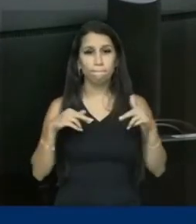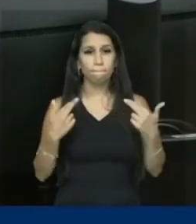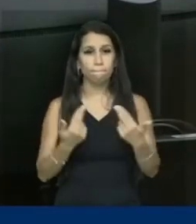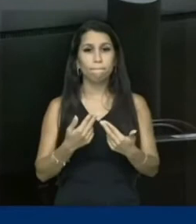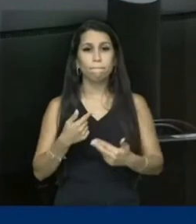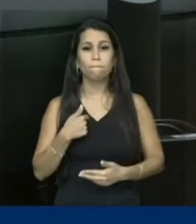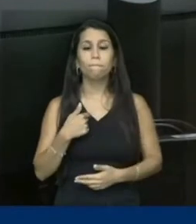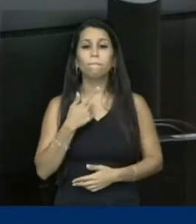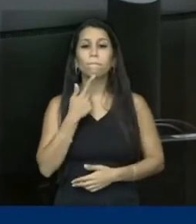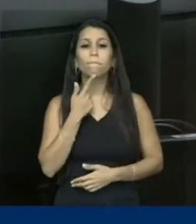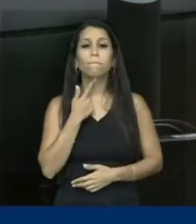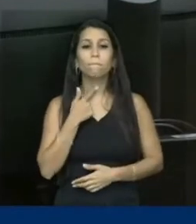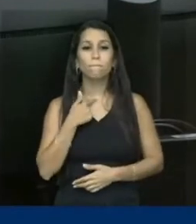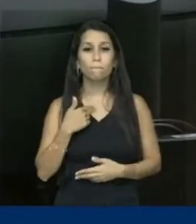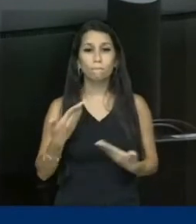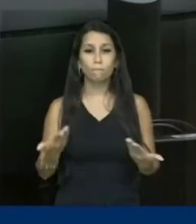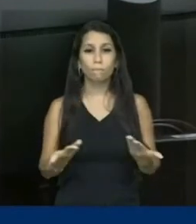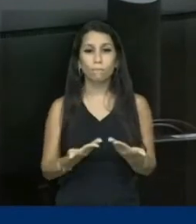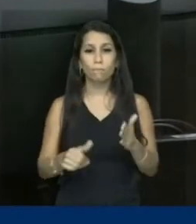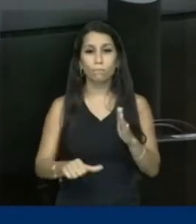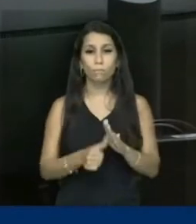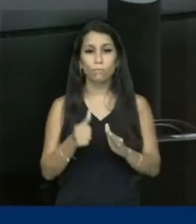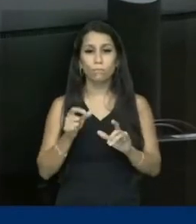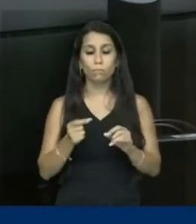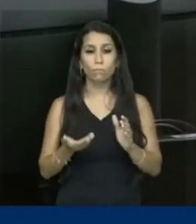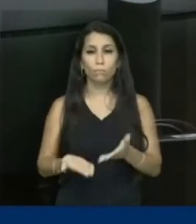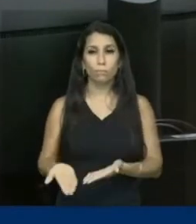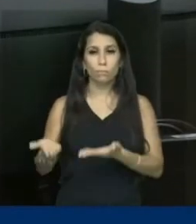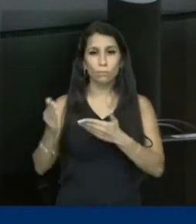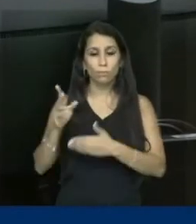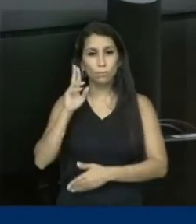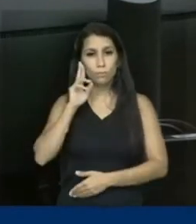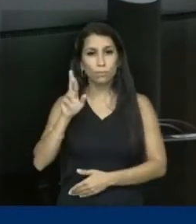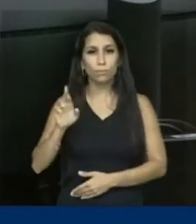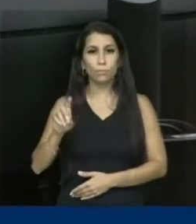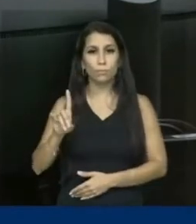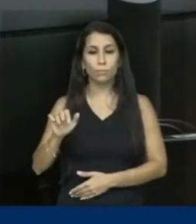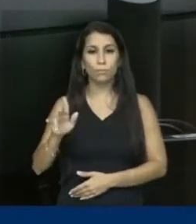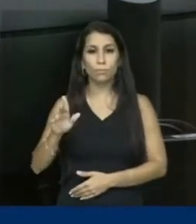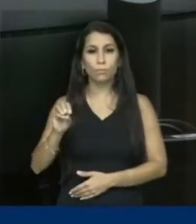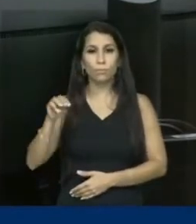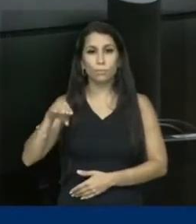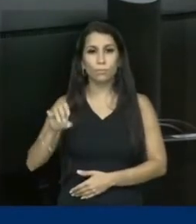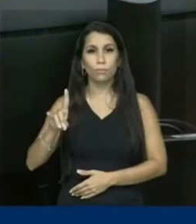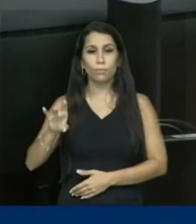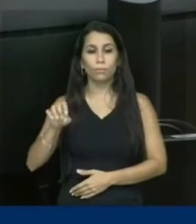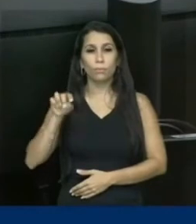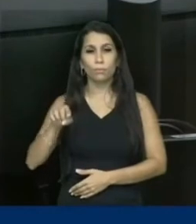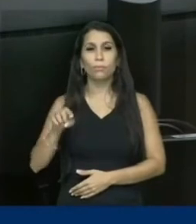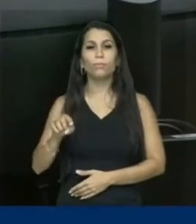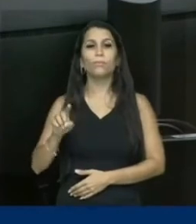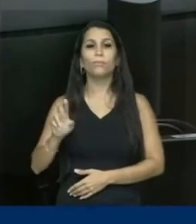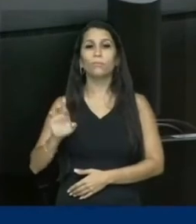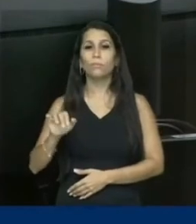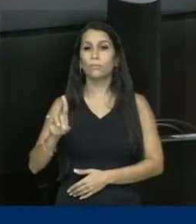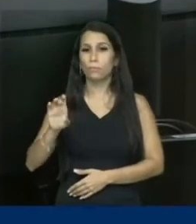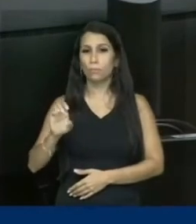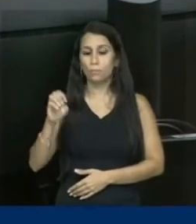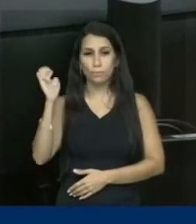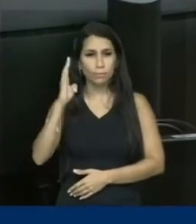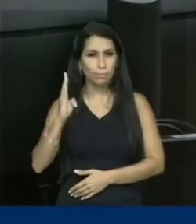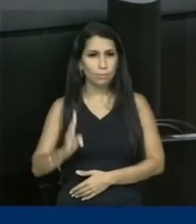gostaria de passar, em primeiro lugar, a palavra ao senhor Rodrigo Mendes, pela Rede Brasileira de